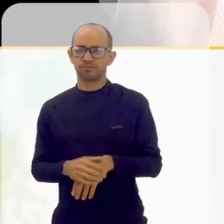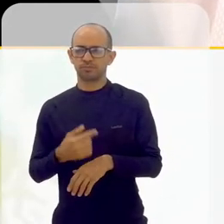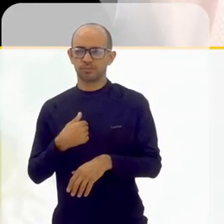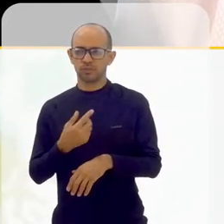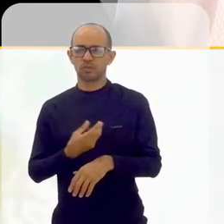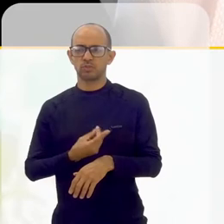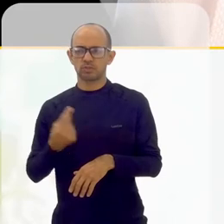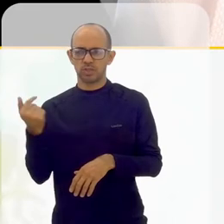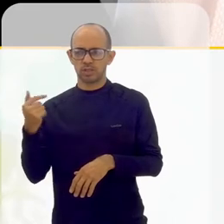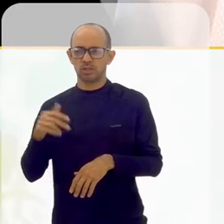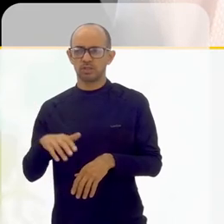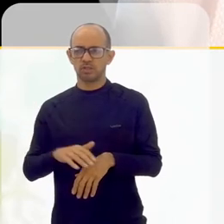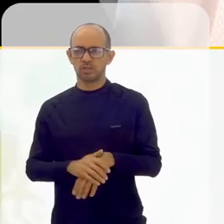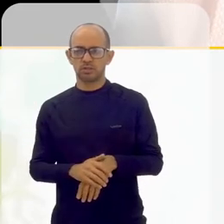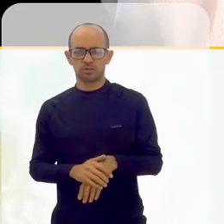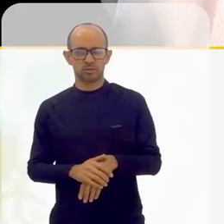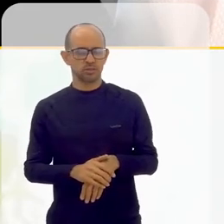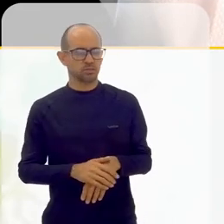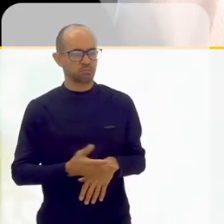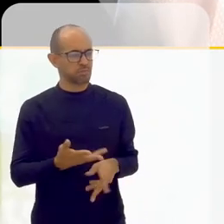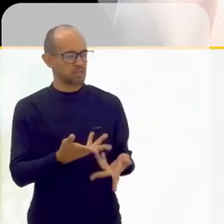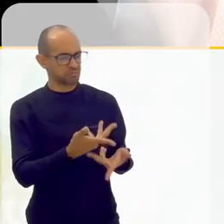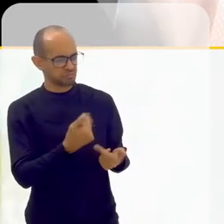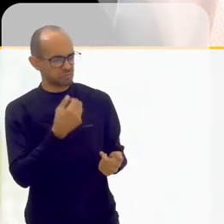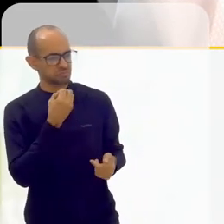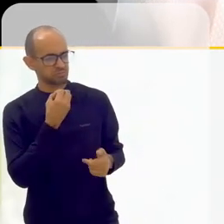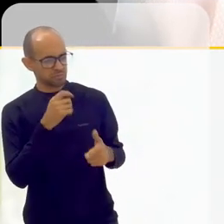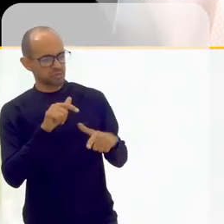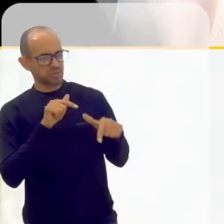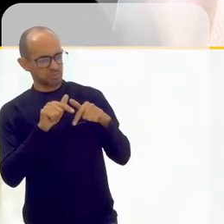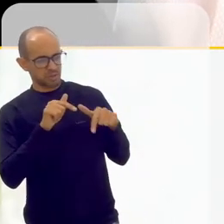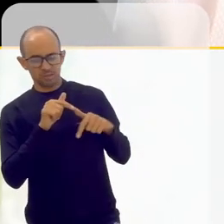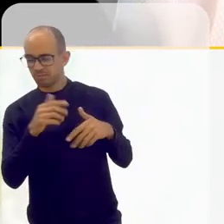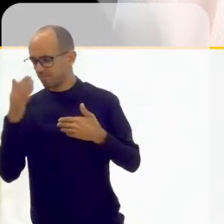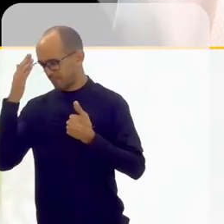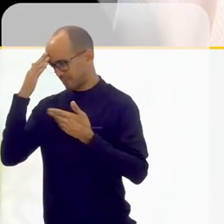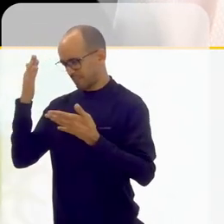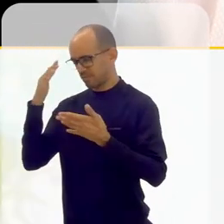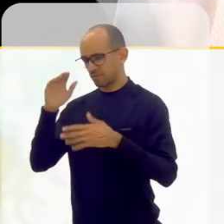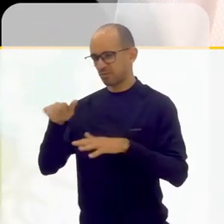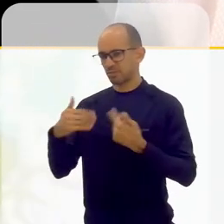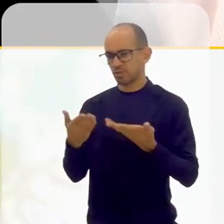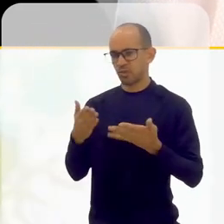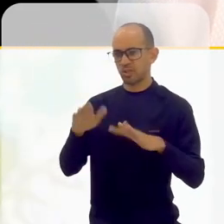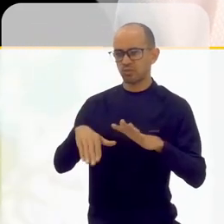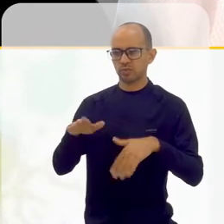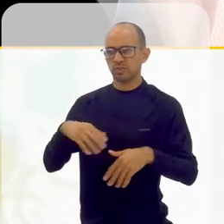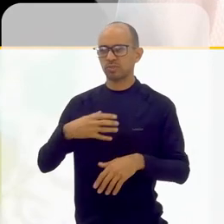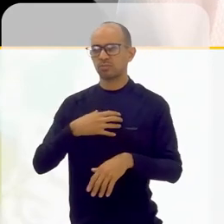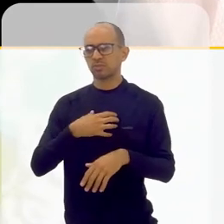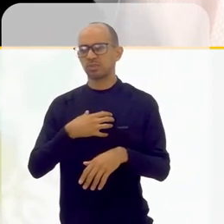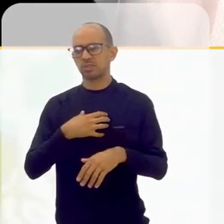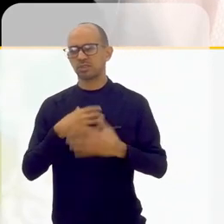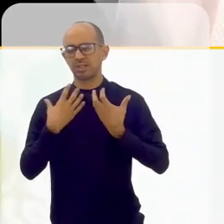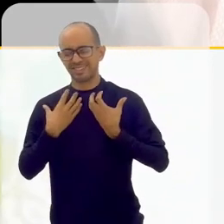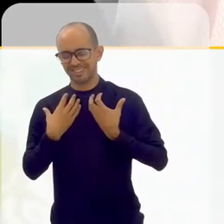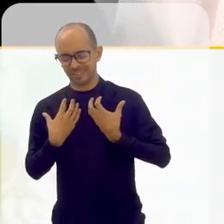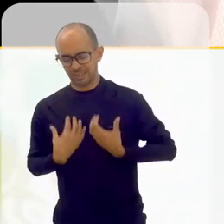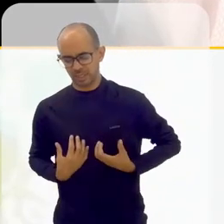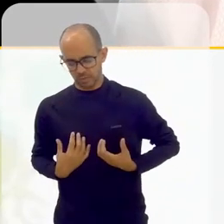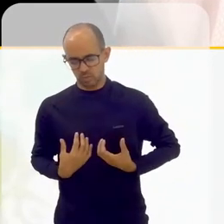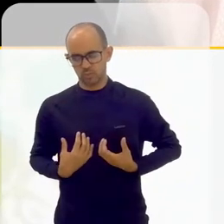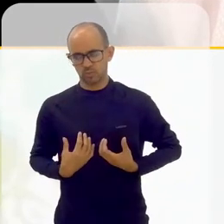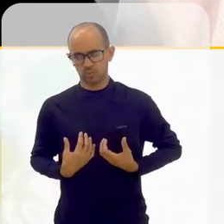Então, eu saía muito... Que beleza de trabalho seu, hein, Tales. Obrigado. Tinha um dia que eu me sentia muito exaurida